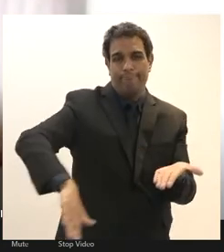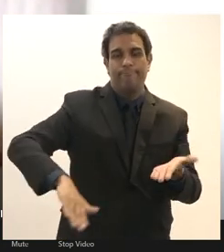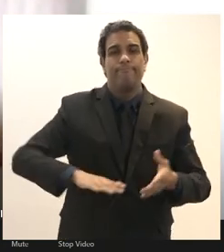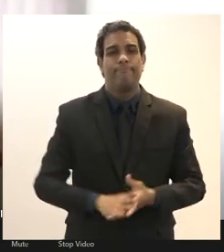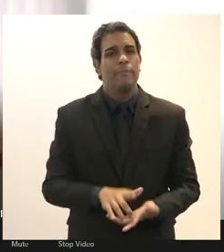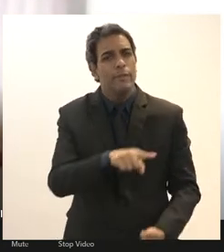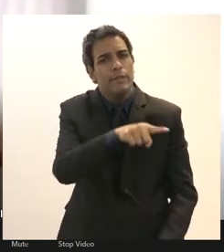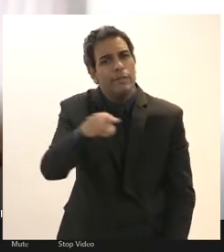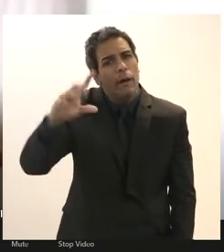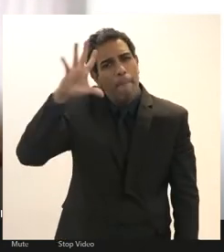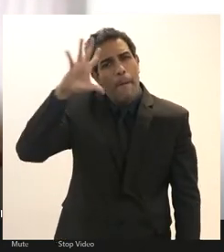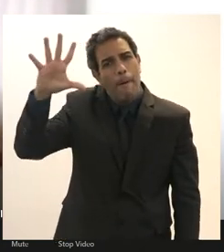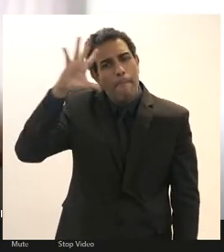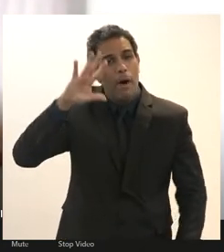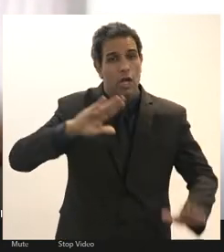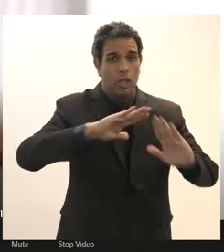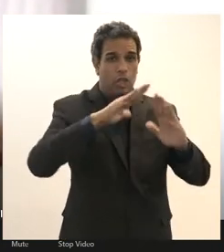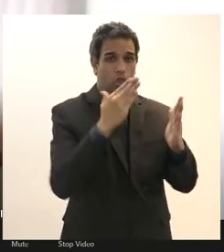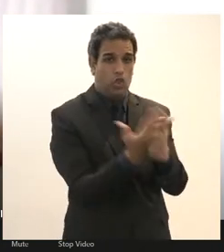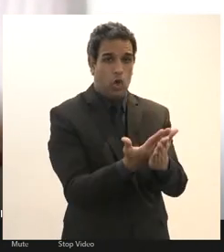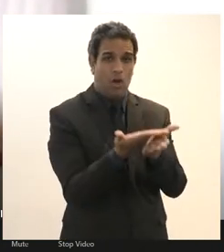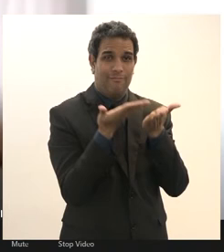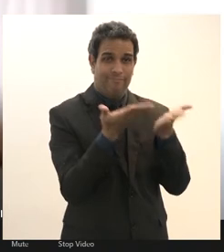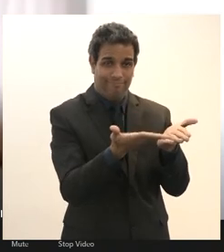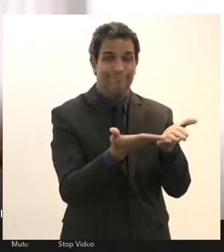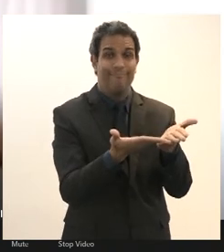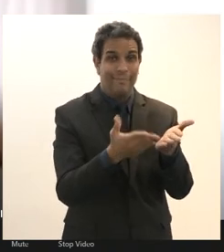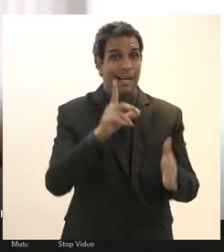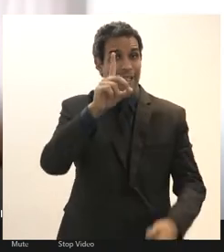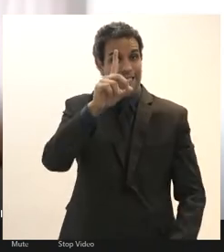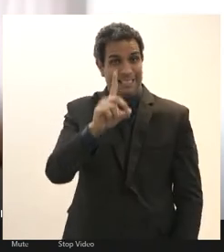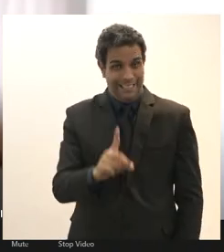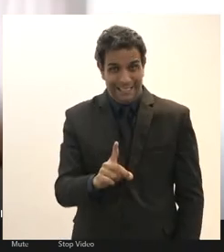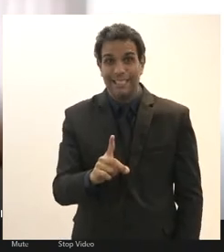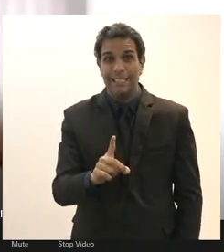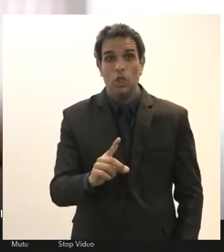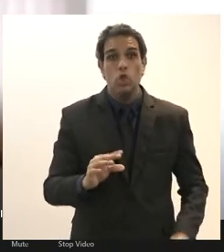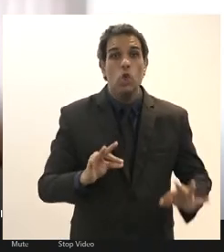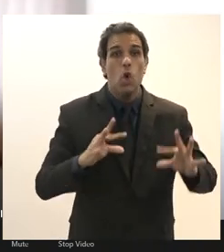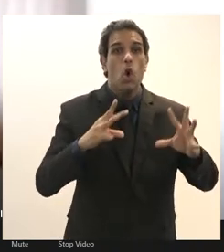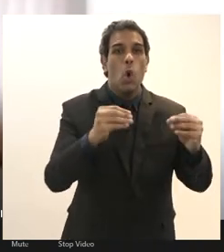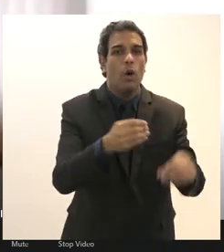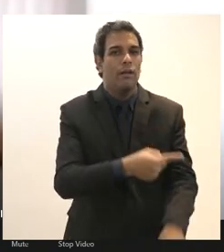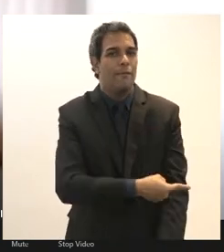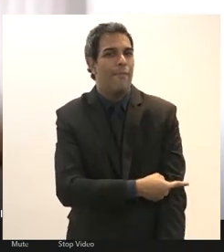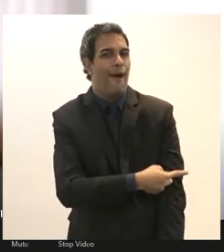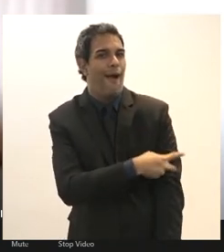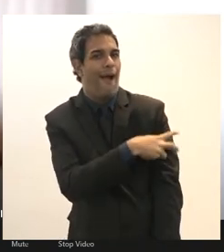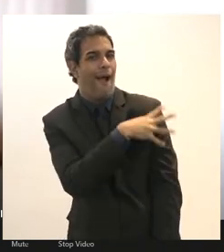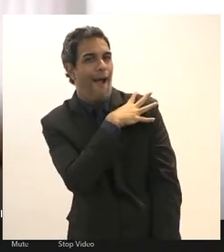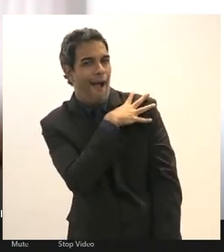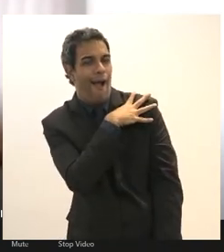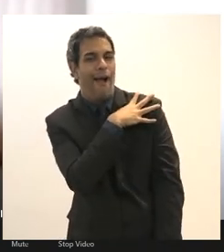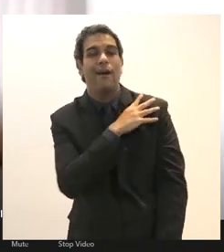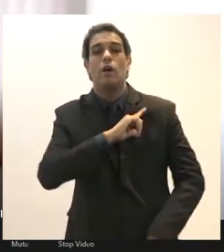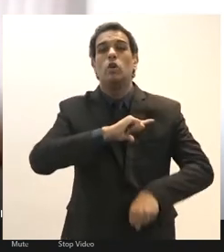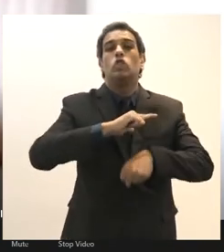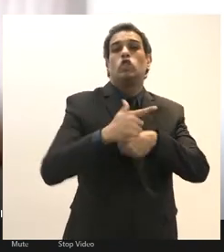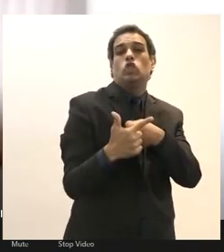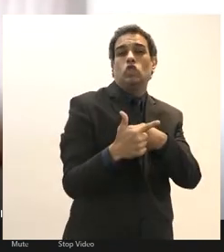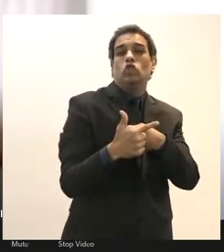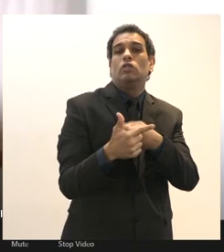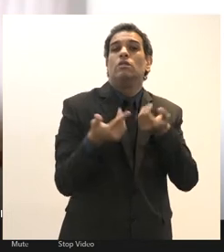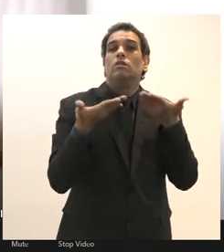imagine para um colégio que tem a dimensão de pegar toda a modalidade da educação que tem a função de